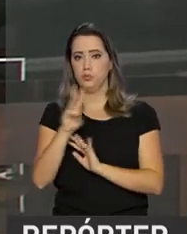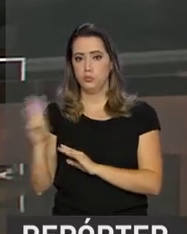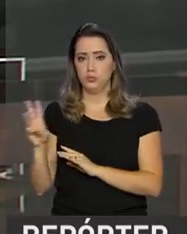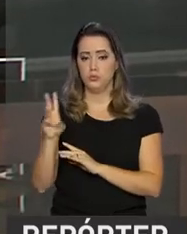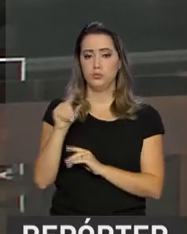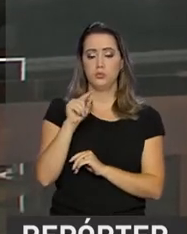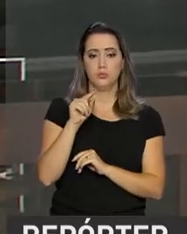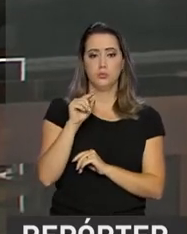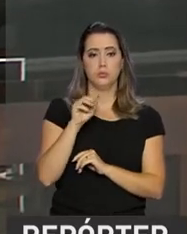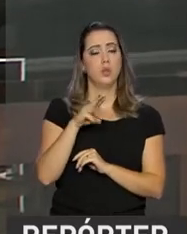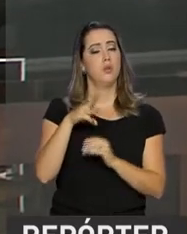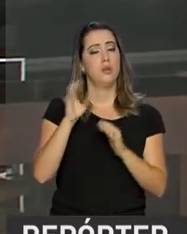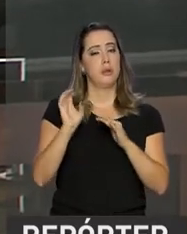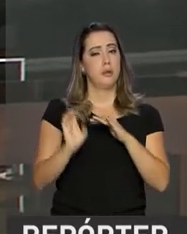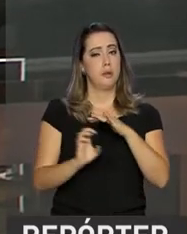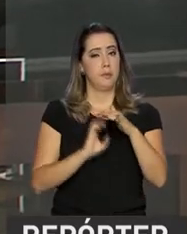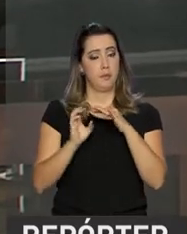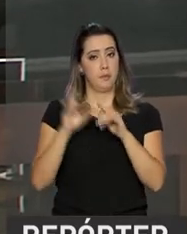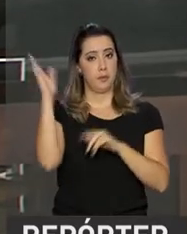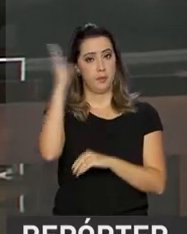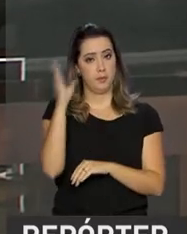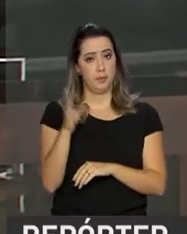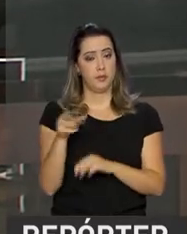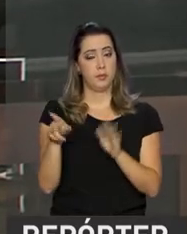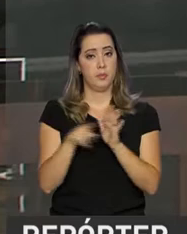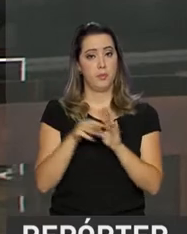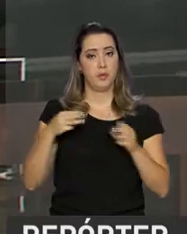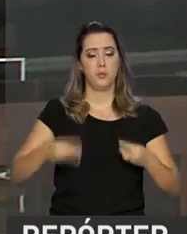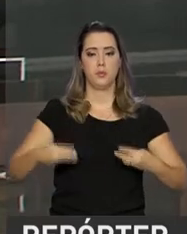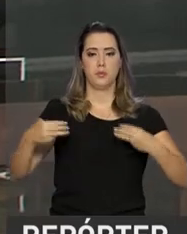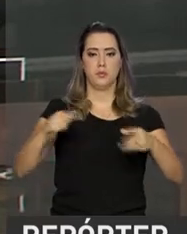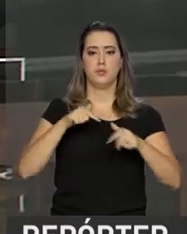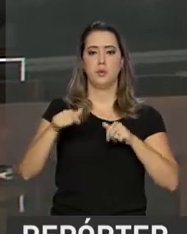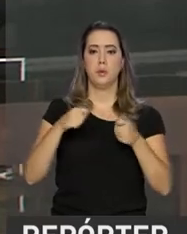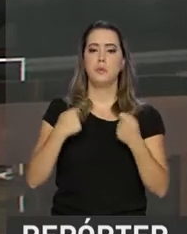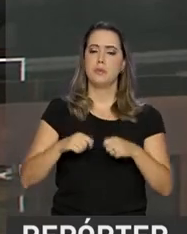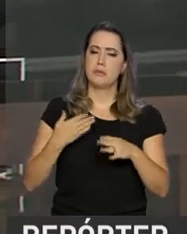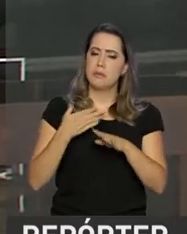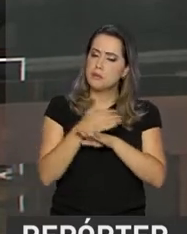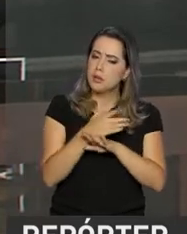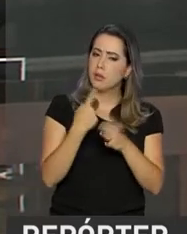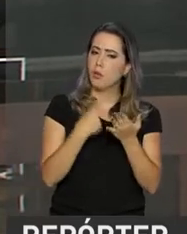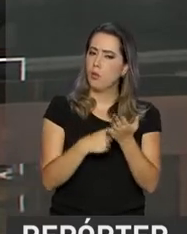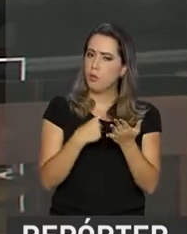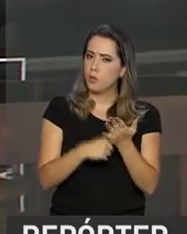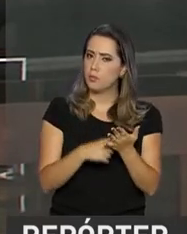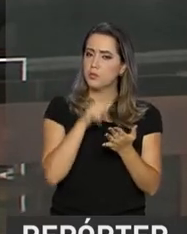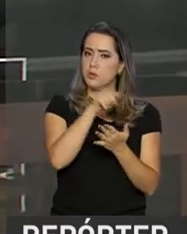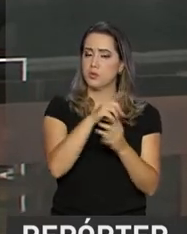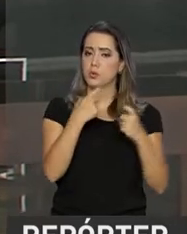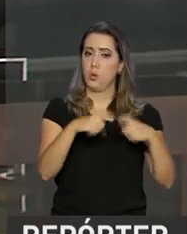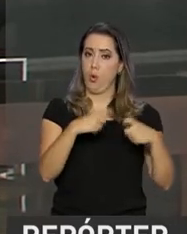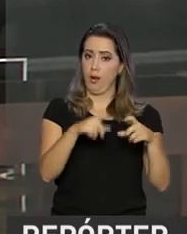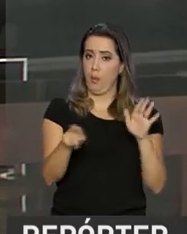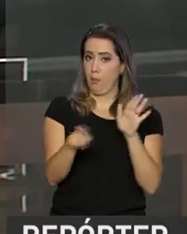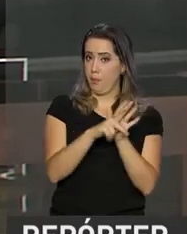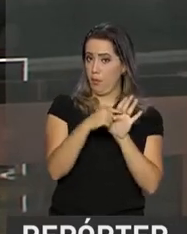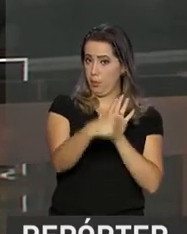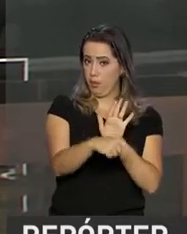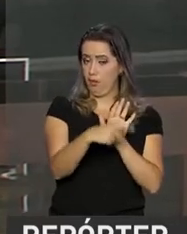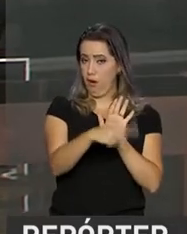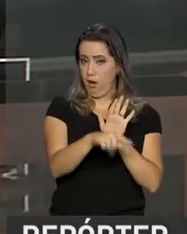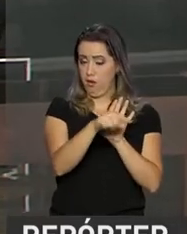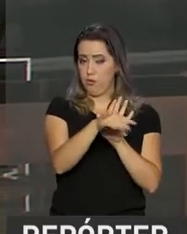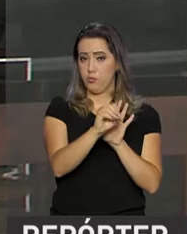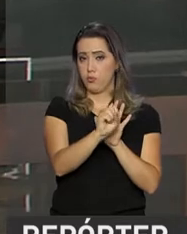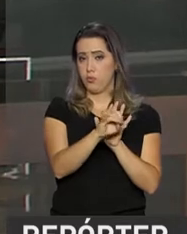do Ministério do Trabalho. Esse trabalhador ainda vai precisar comparecer a uma agência do SINE, mas a tendência é que